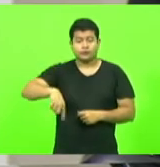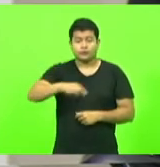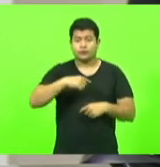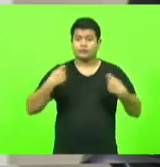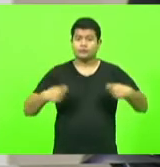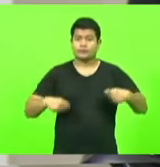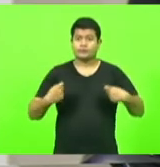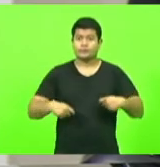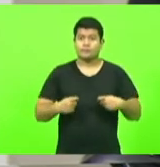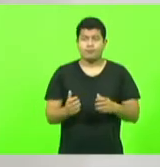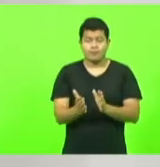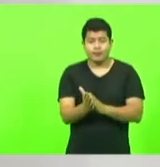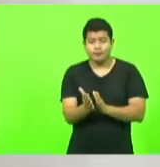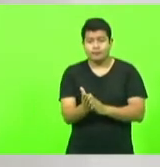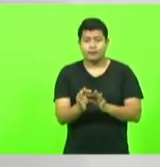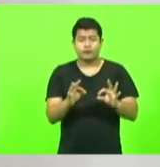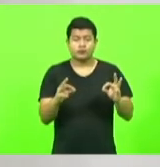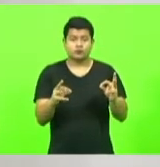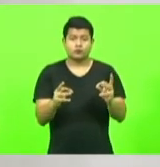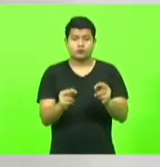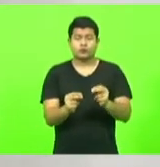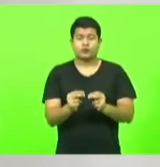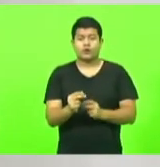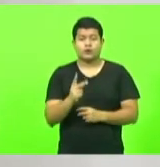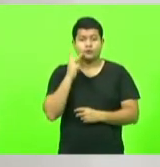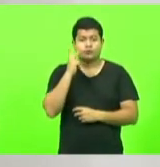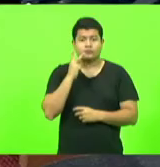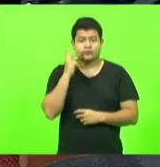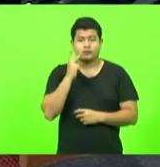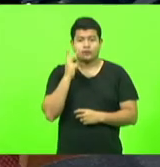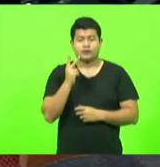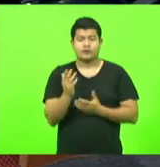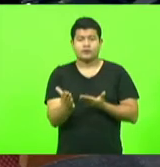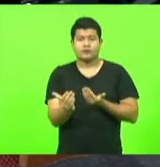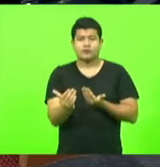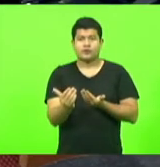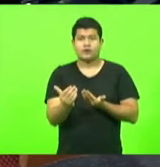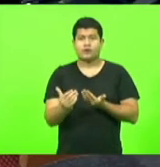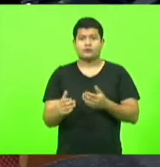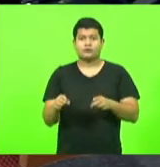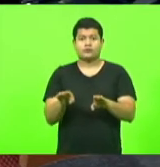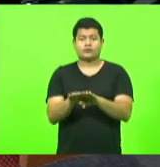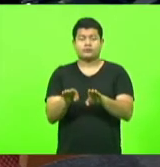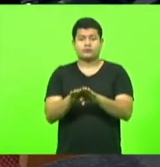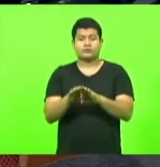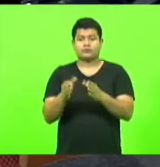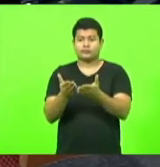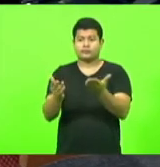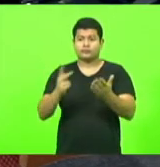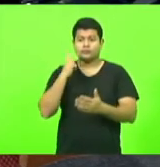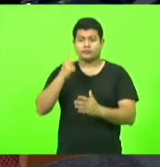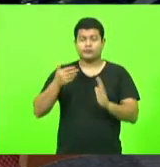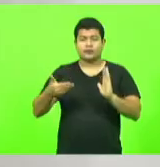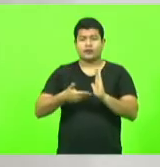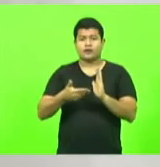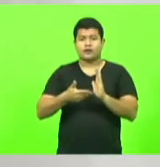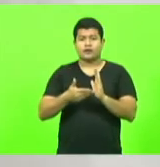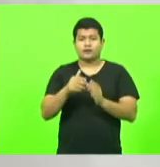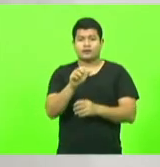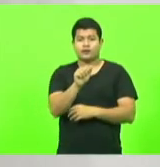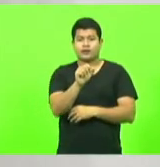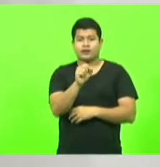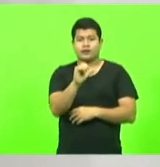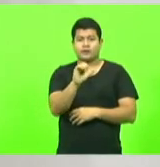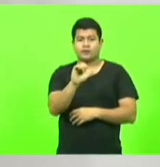parabéns a todos os vereadores mirins aos vereadores da Câmara das Curras e ao Igor Moser pelas